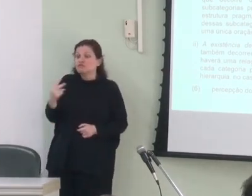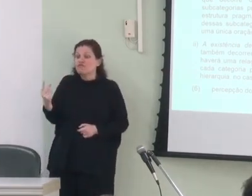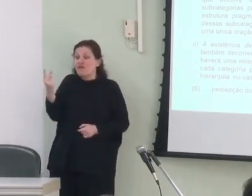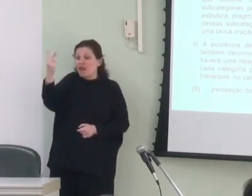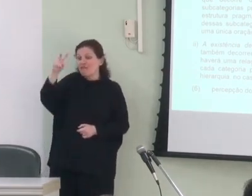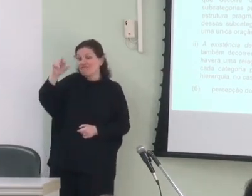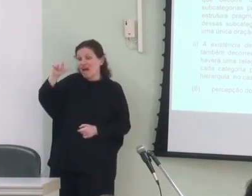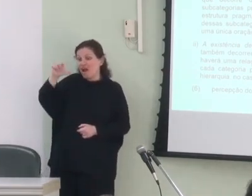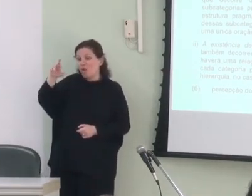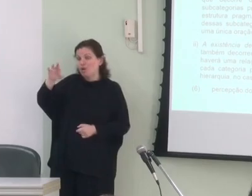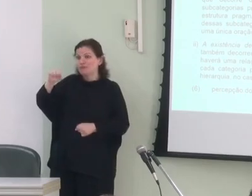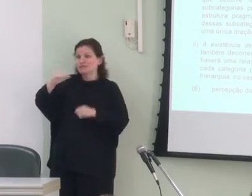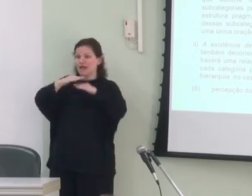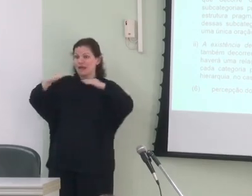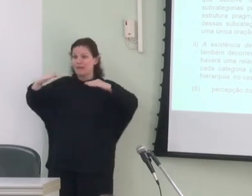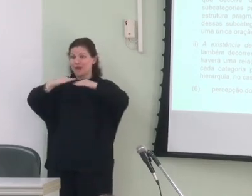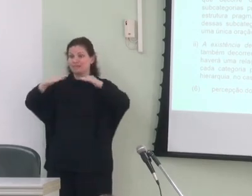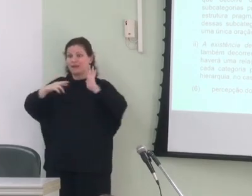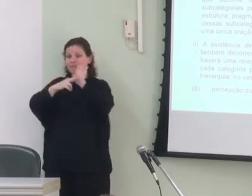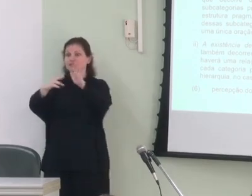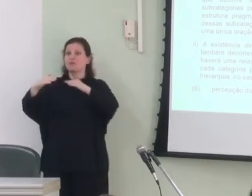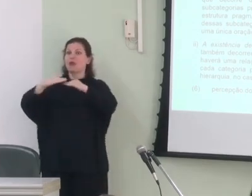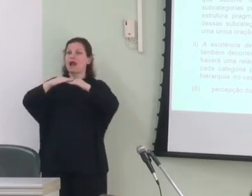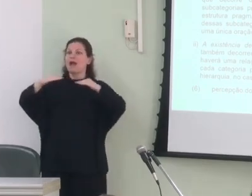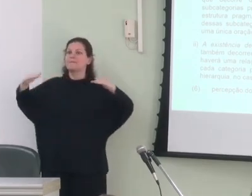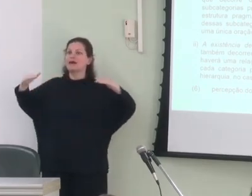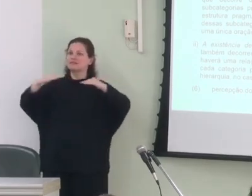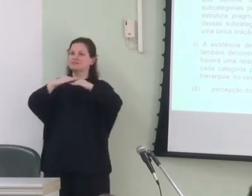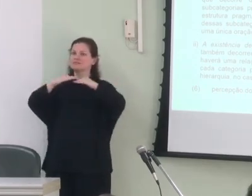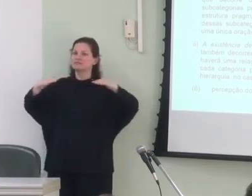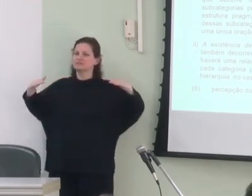em camadas representando camadas contíguas